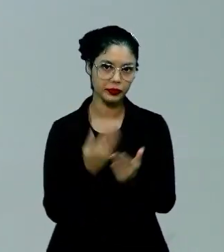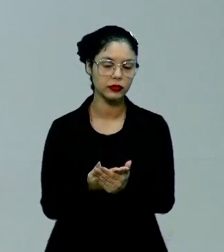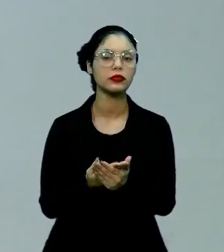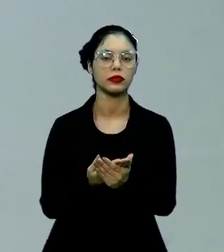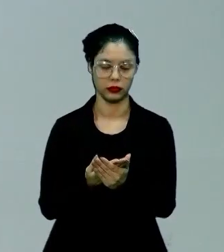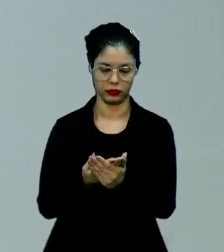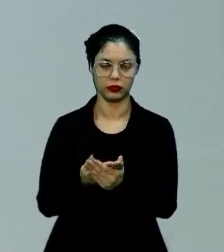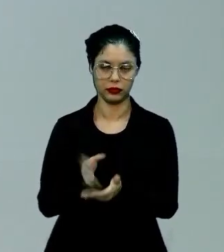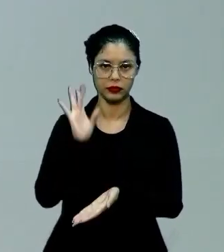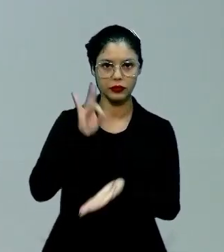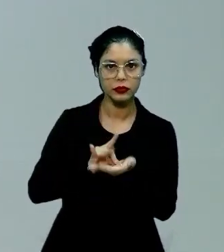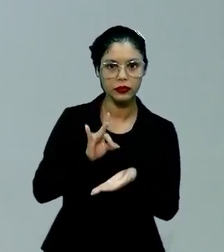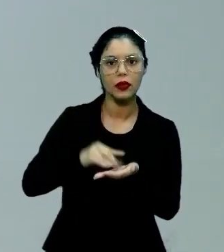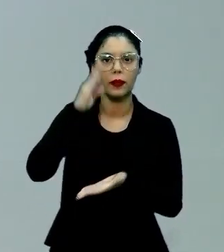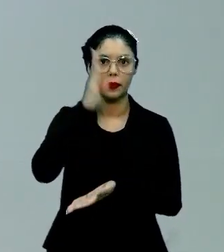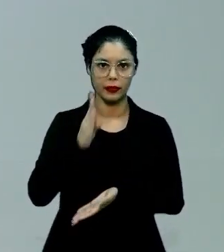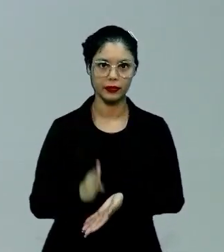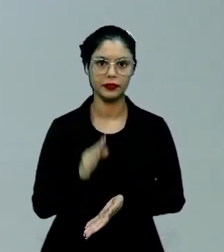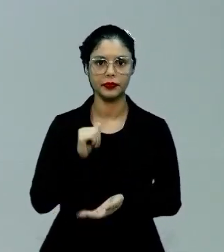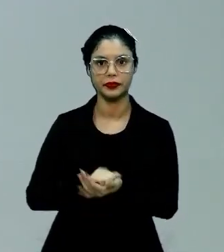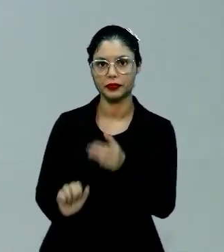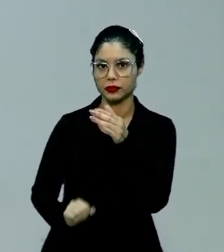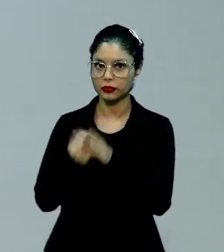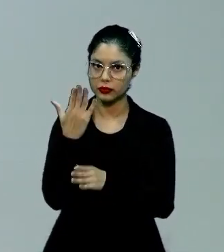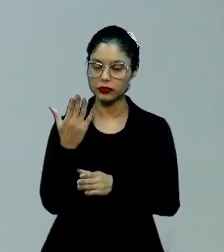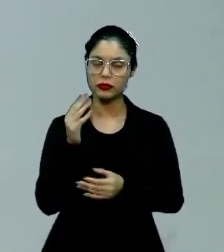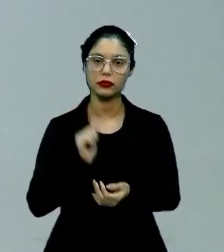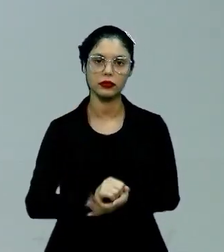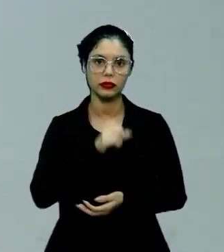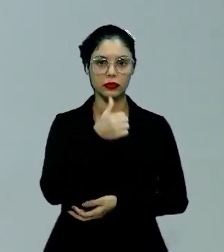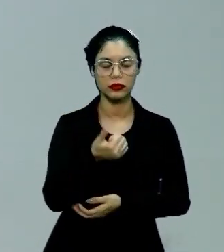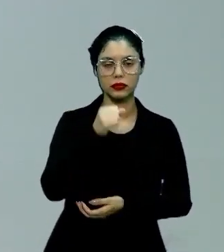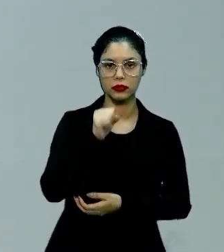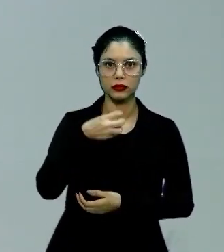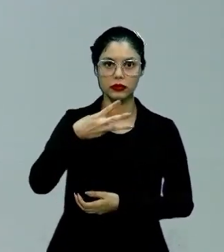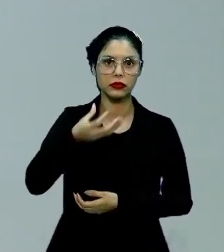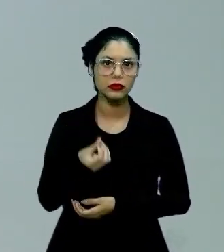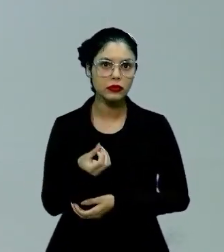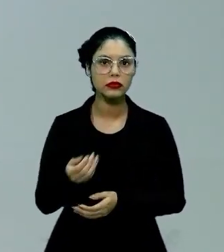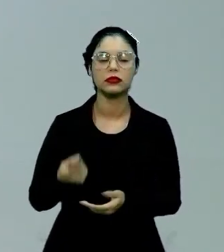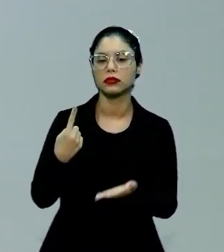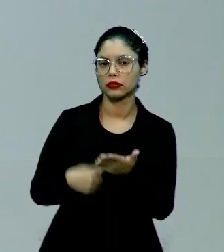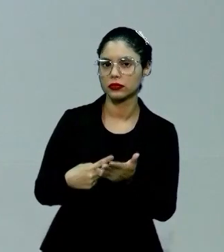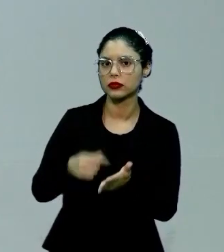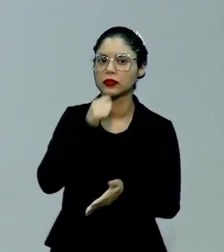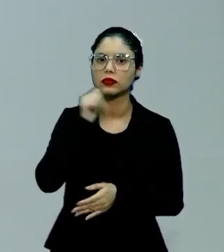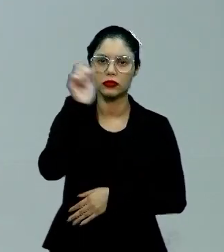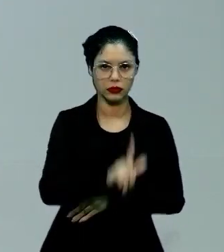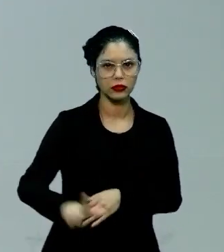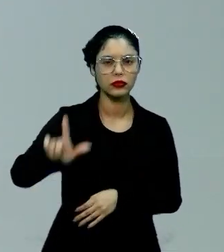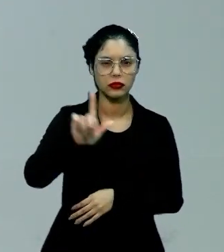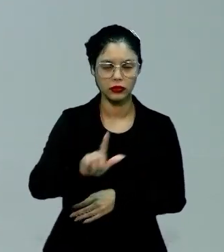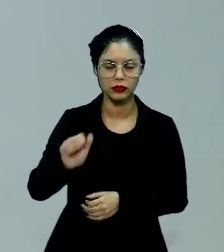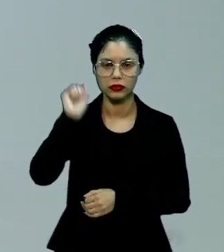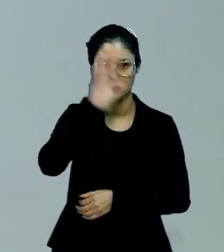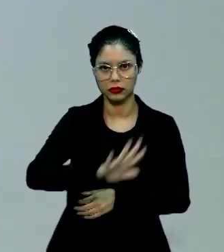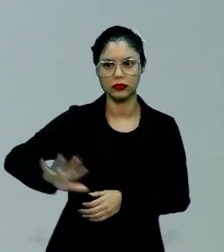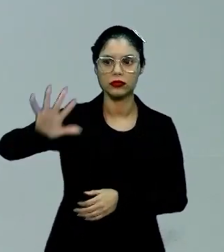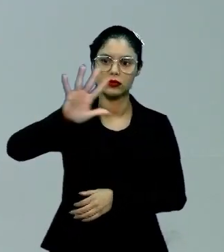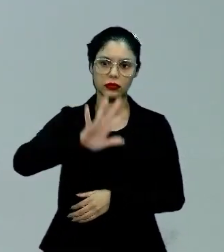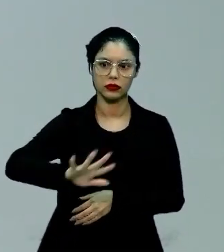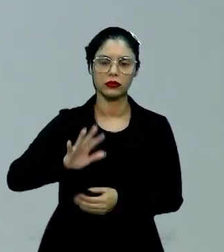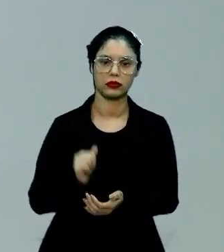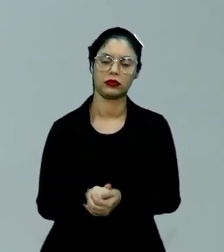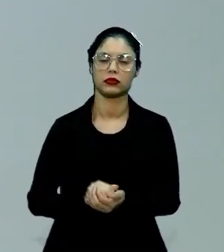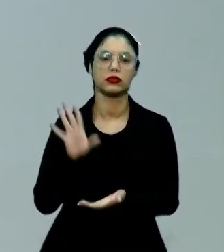literária de fato brasileira, ela surge em 1836 e marca aí uma literatura nacional. Então,